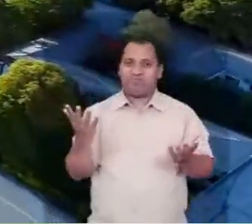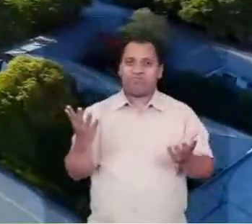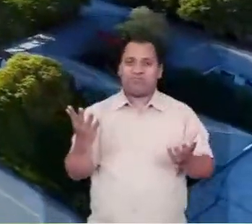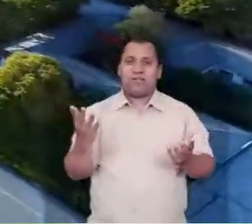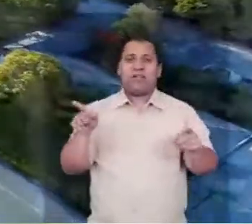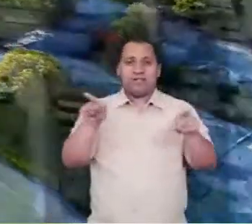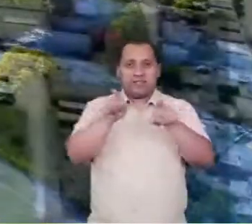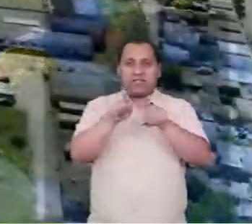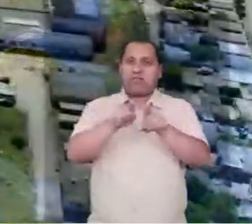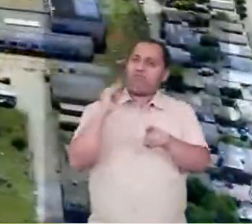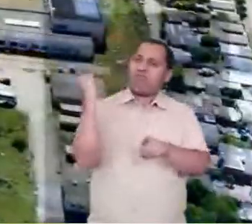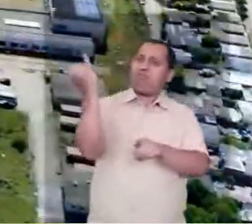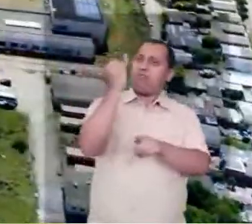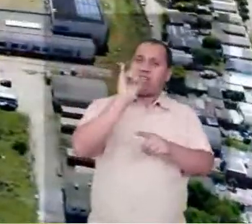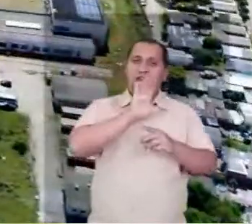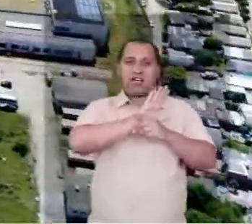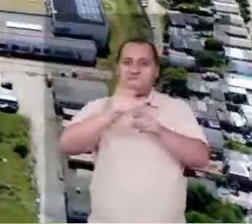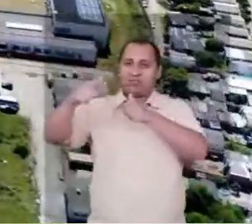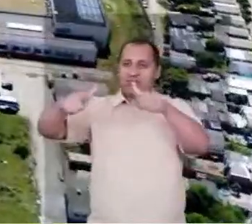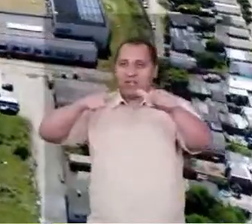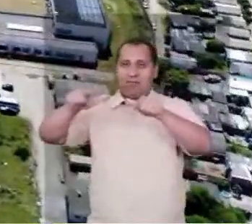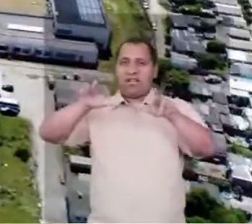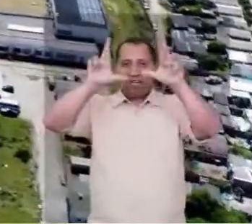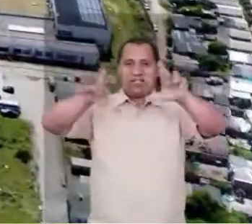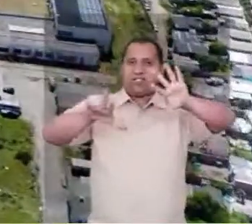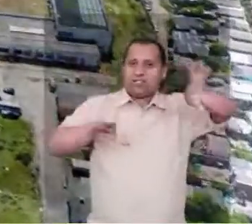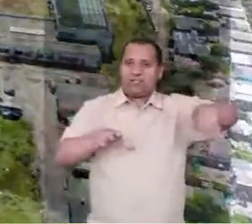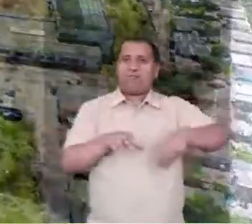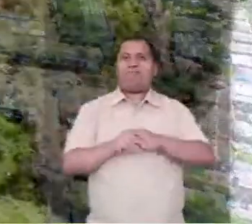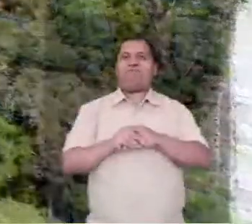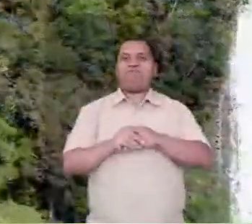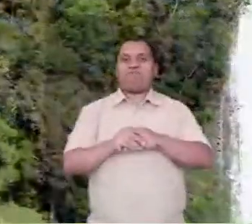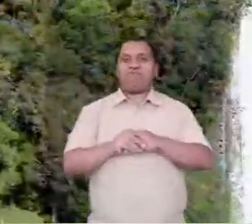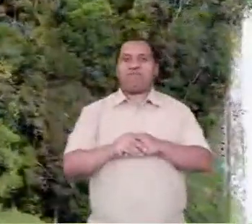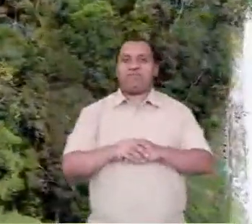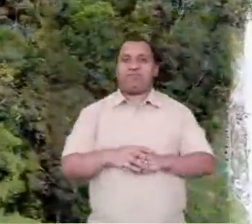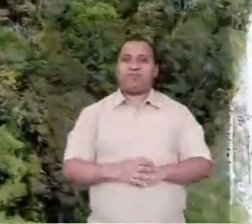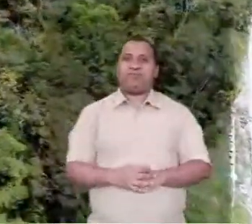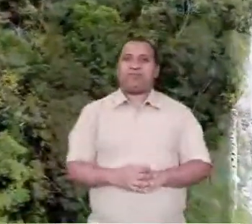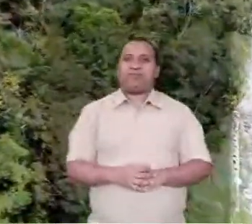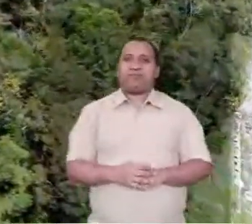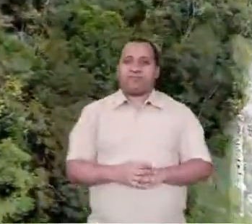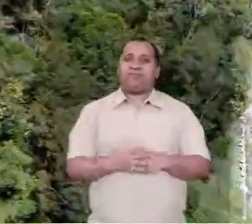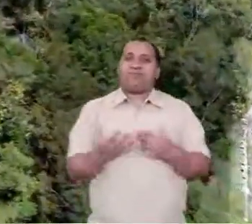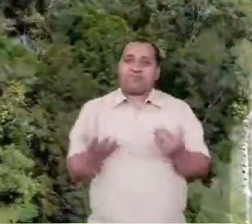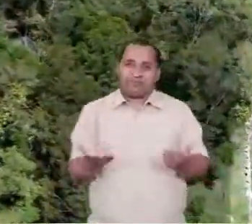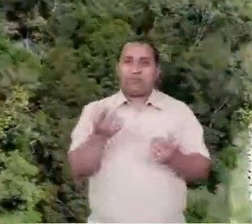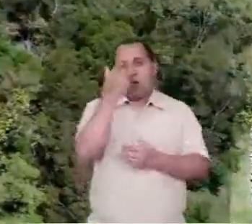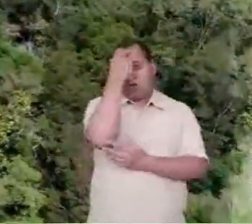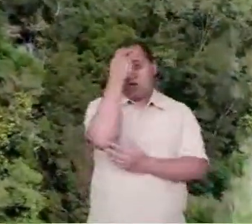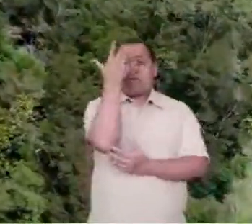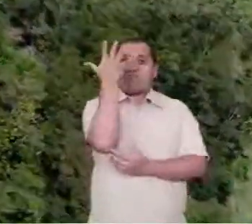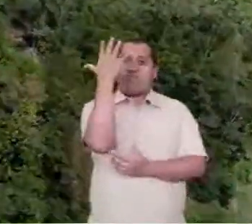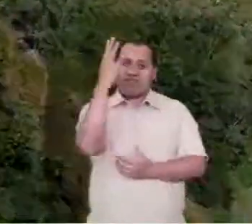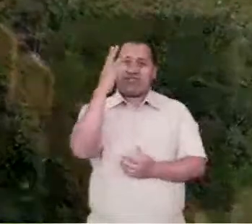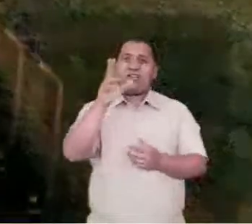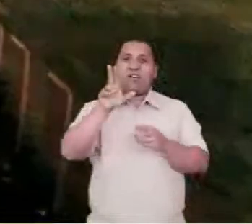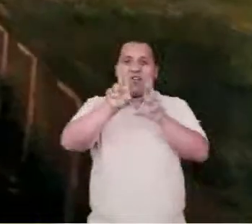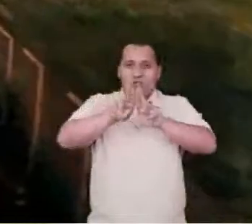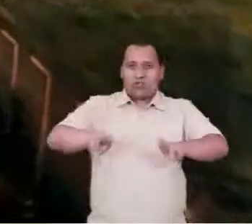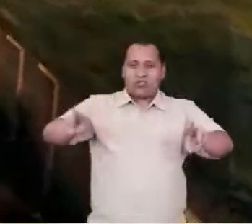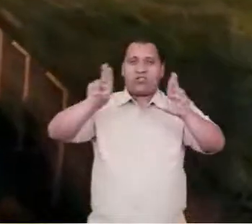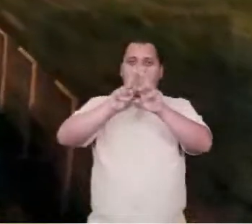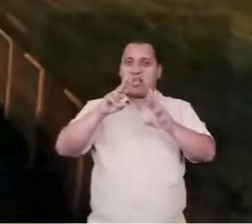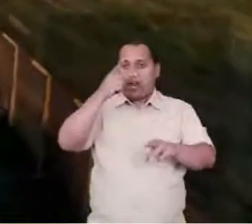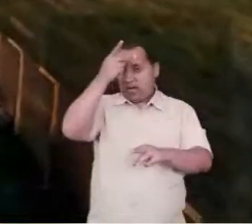pensamentos e por sua importante atuação na região onde está inserida. A Unipampa é